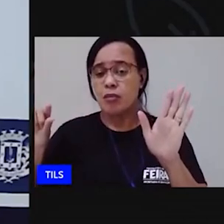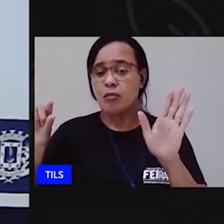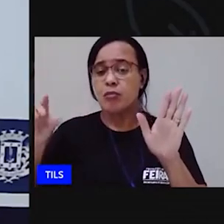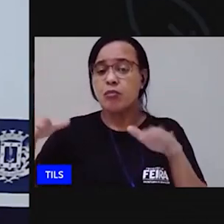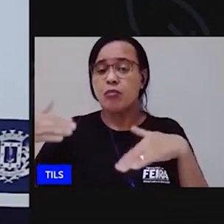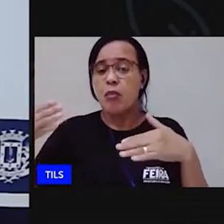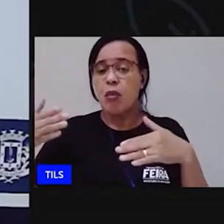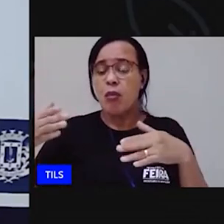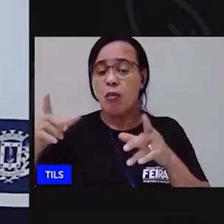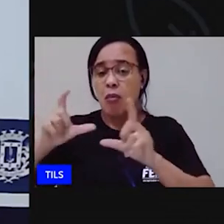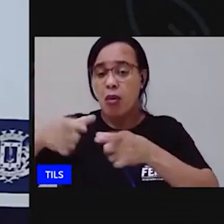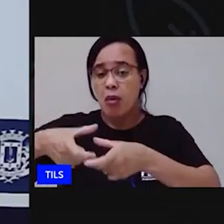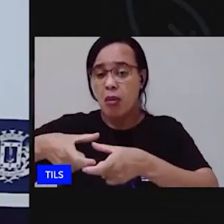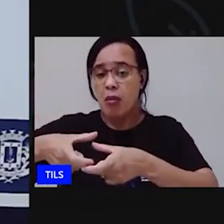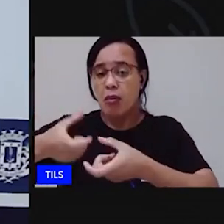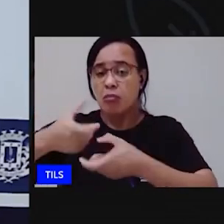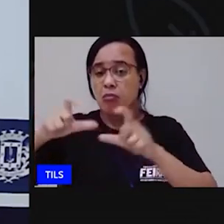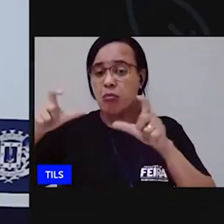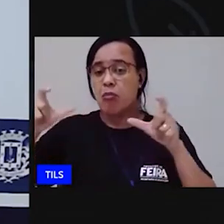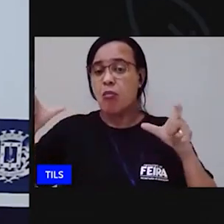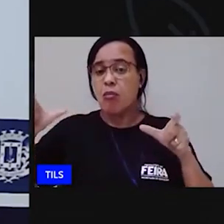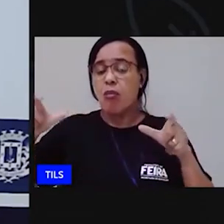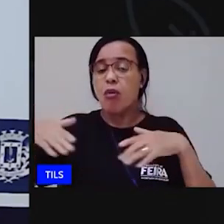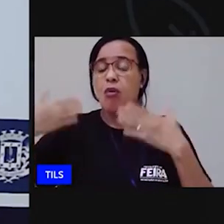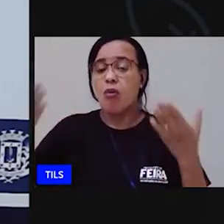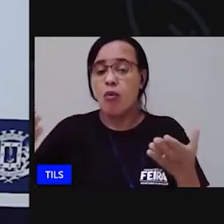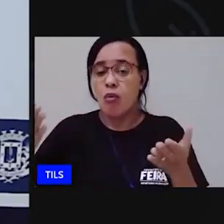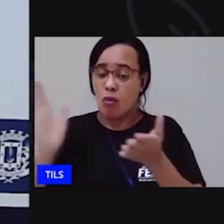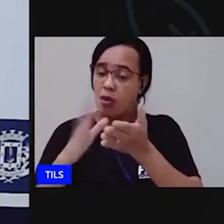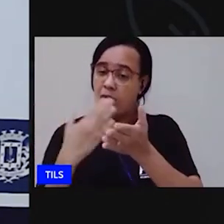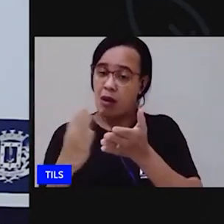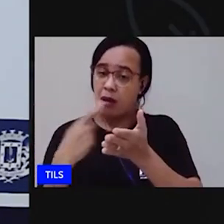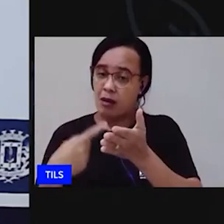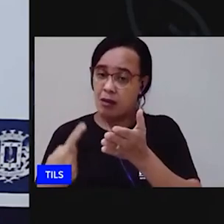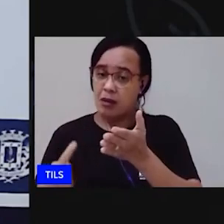menor o lápis ou o caderno